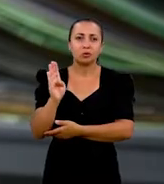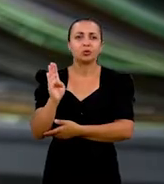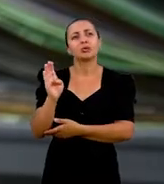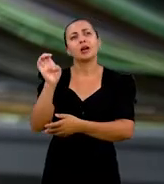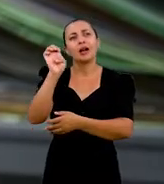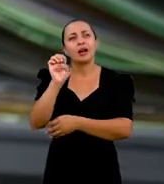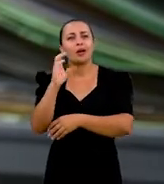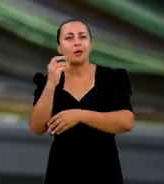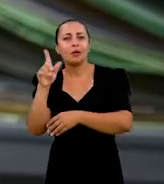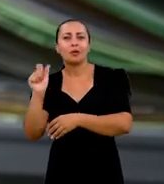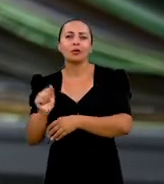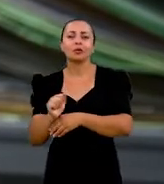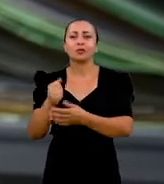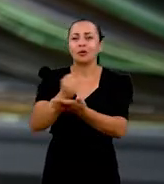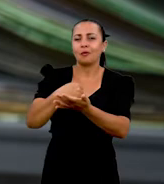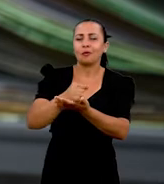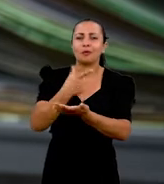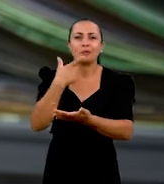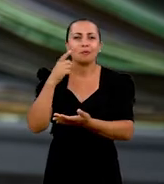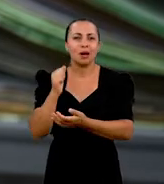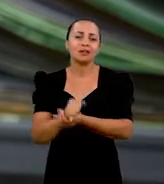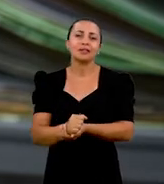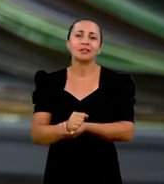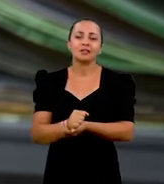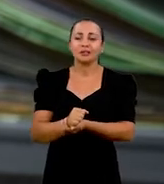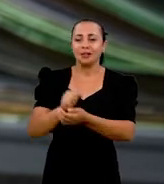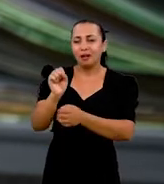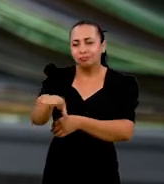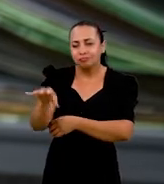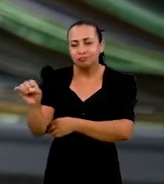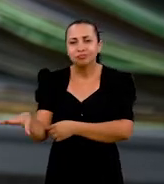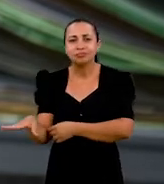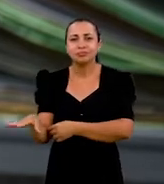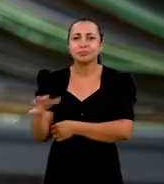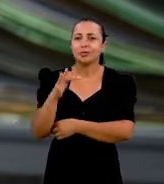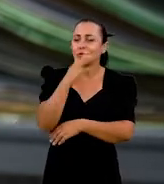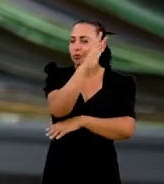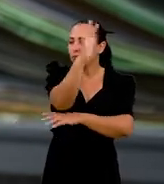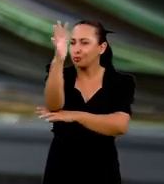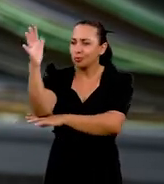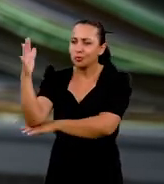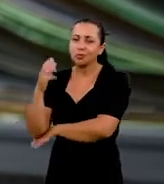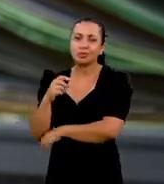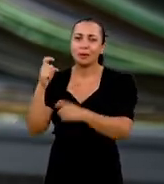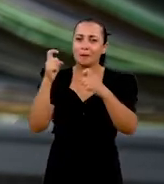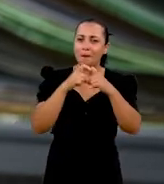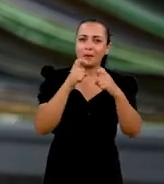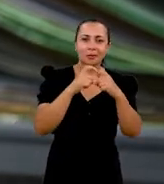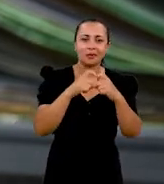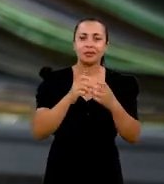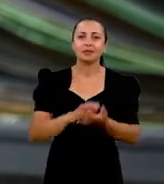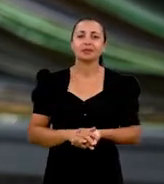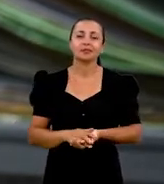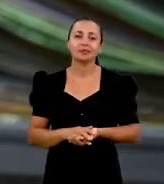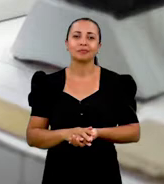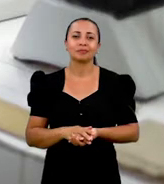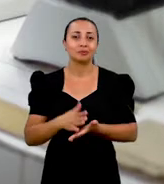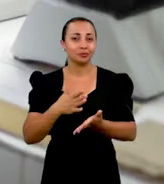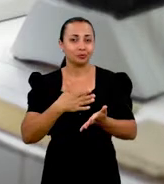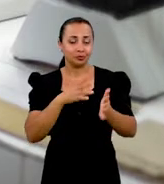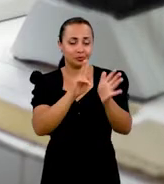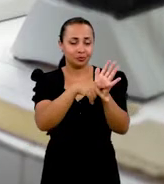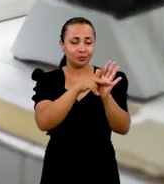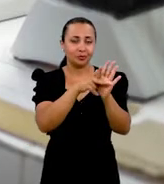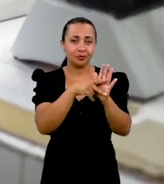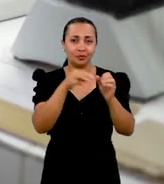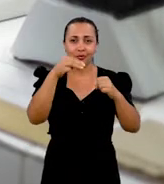biológicos, ecológicos, farmacológicos, agronômicos, florestais, medicinais. O meu